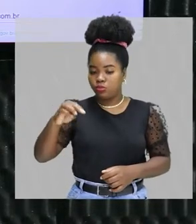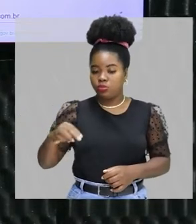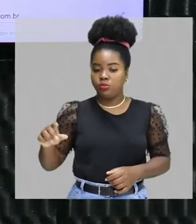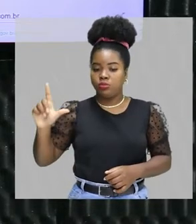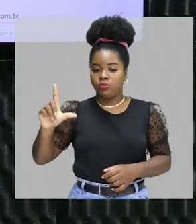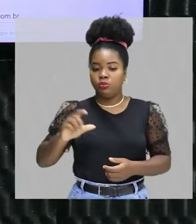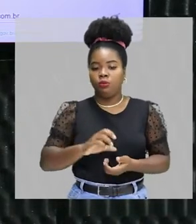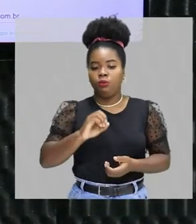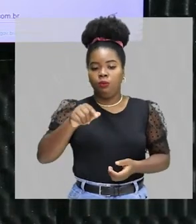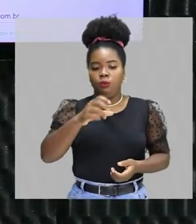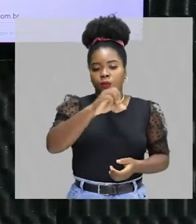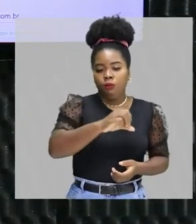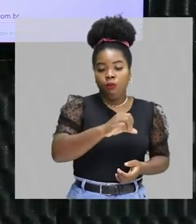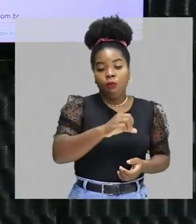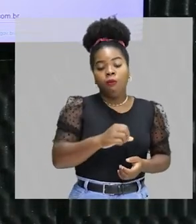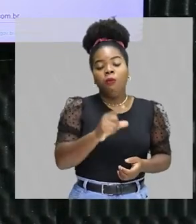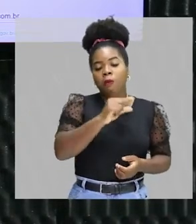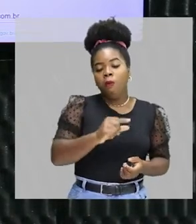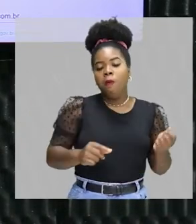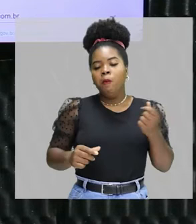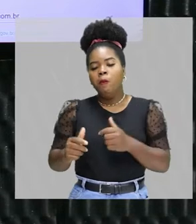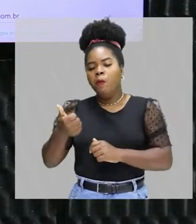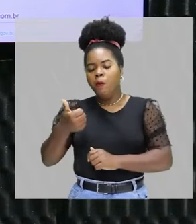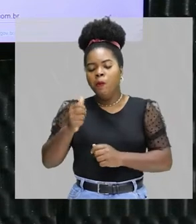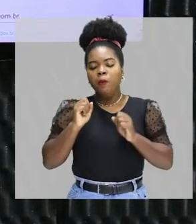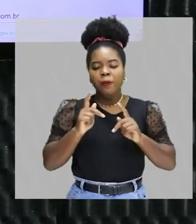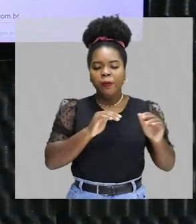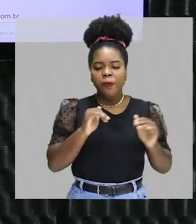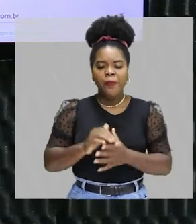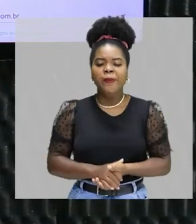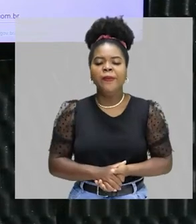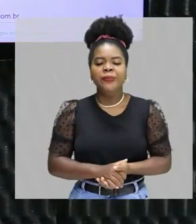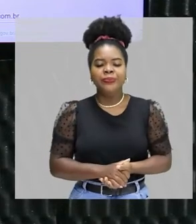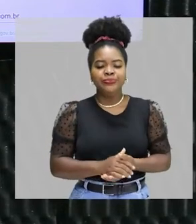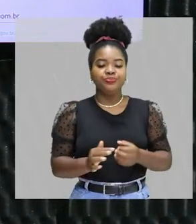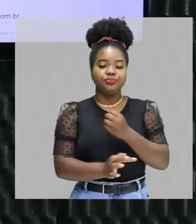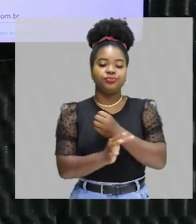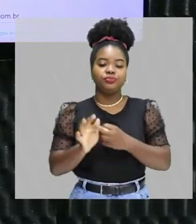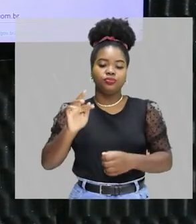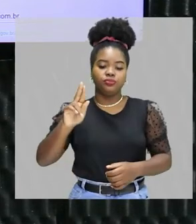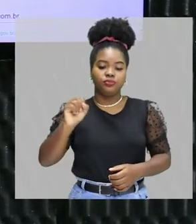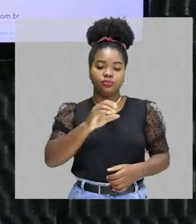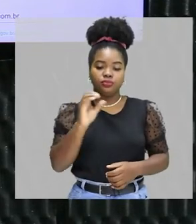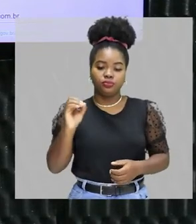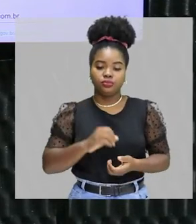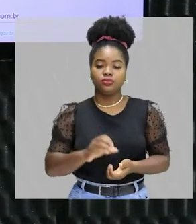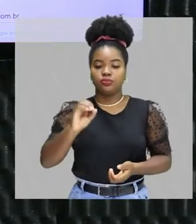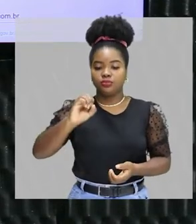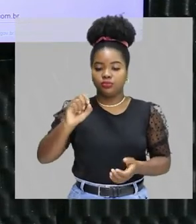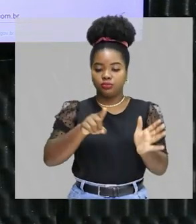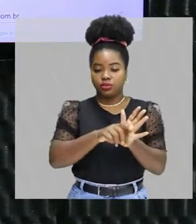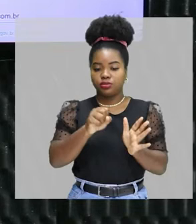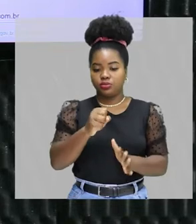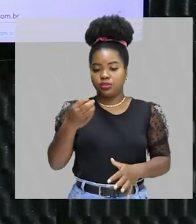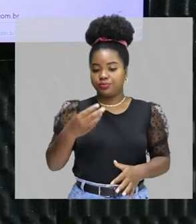0,9 menor do que 1. Show? Temperatura de fusão, menos 83 graus